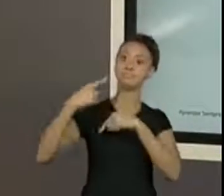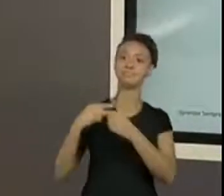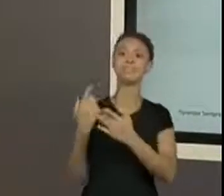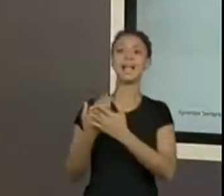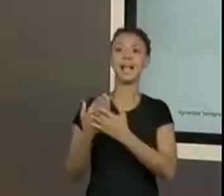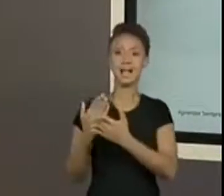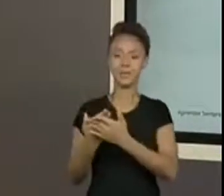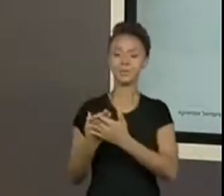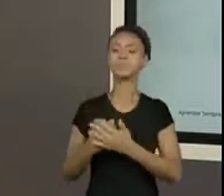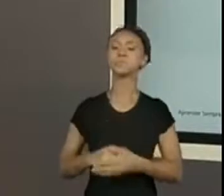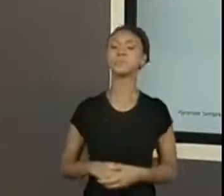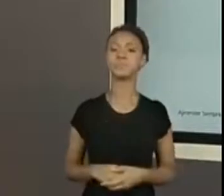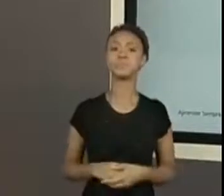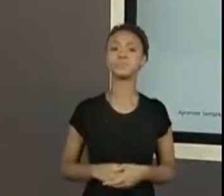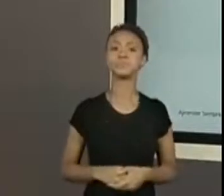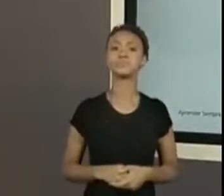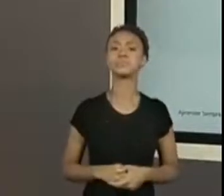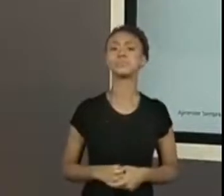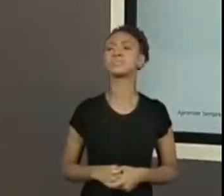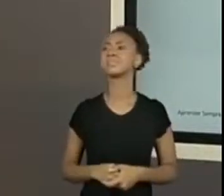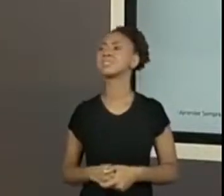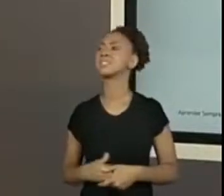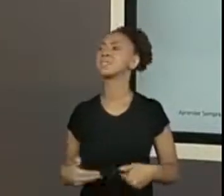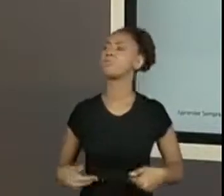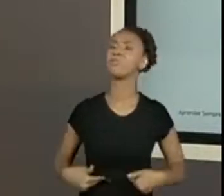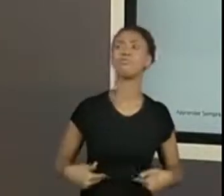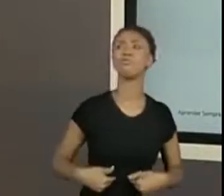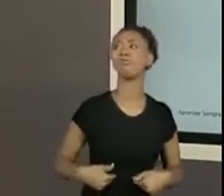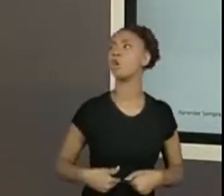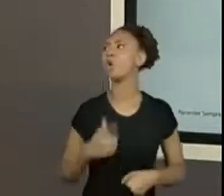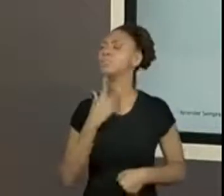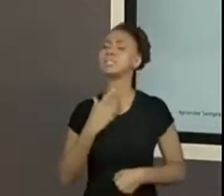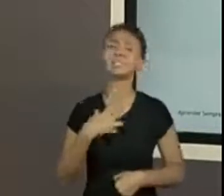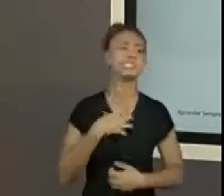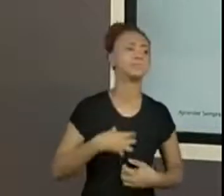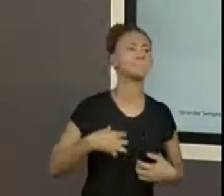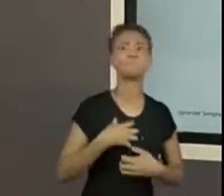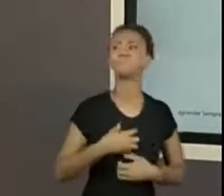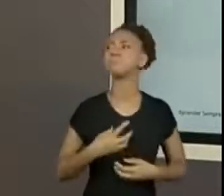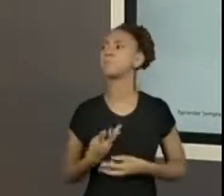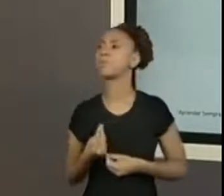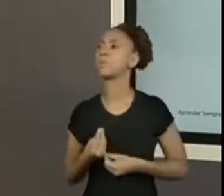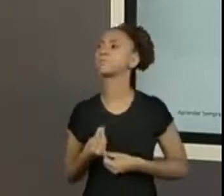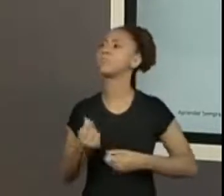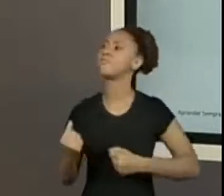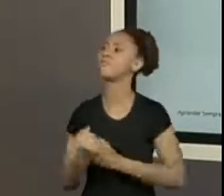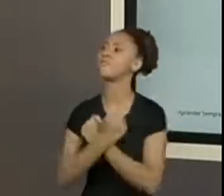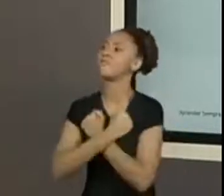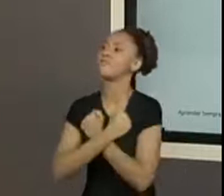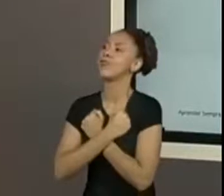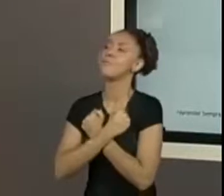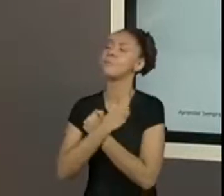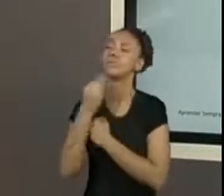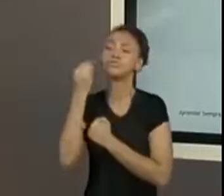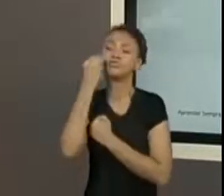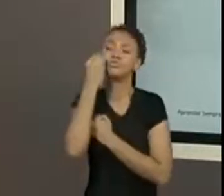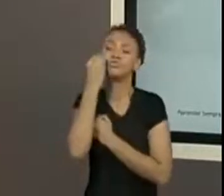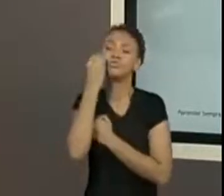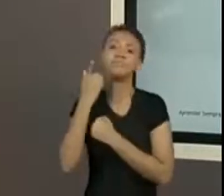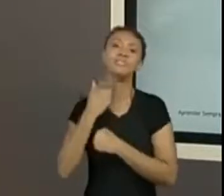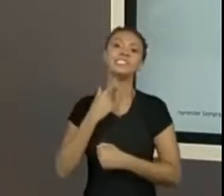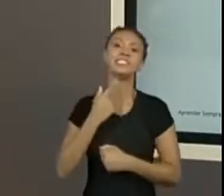anterior, que é Tenho fome, tenho sede, mas não é de pão nem de vinho. Tenho fome de um abraço e tenho sede de um beijinho.